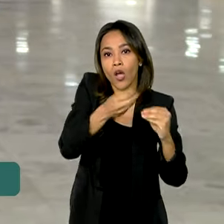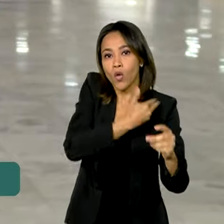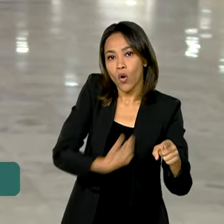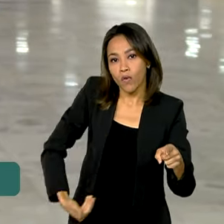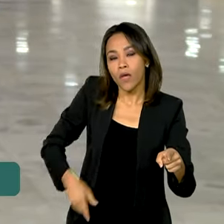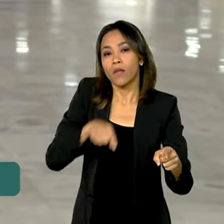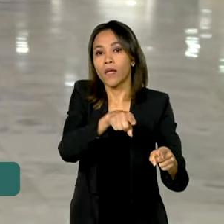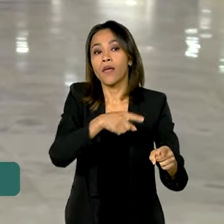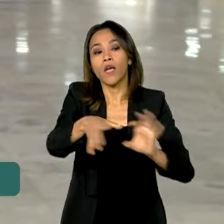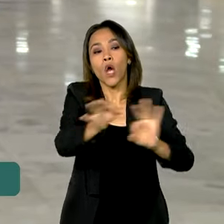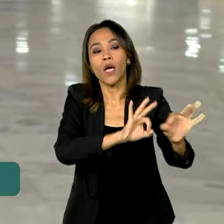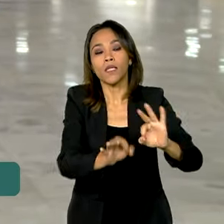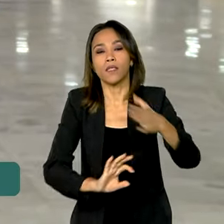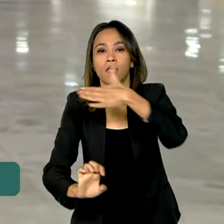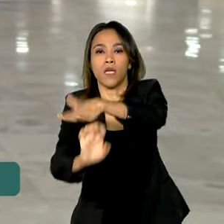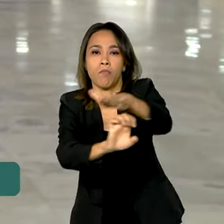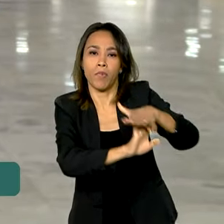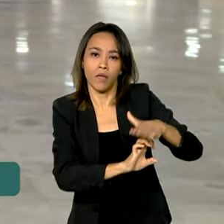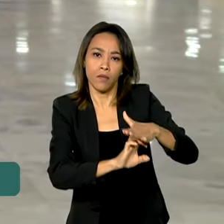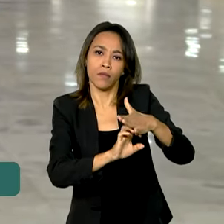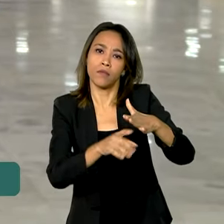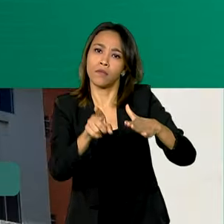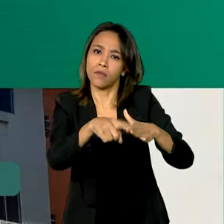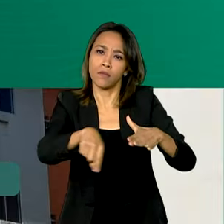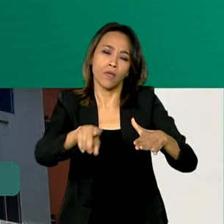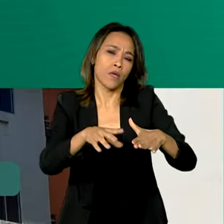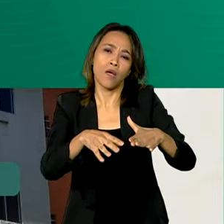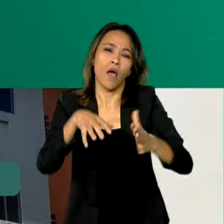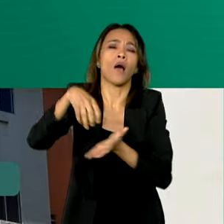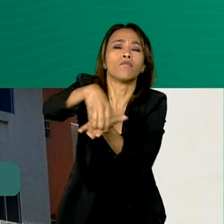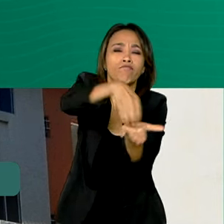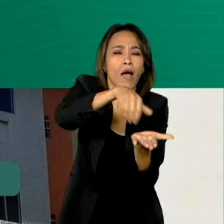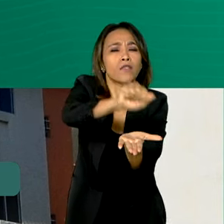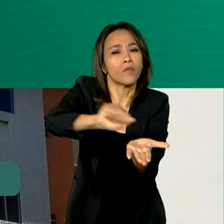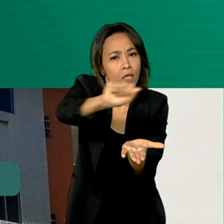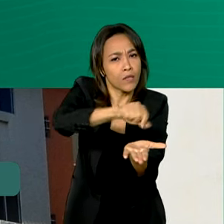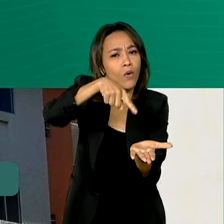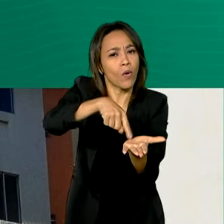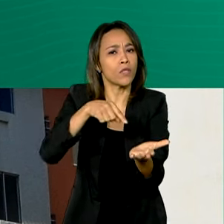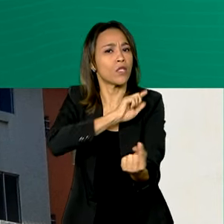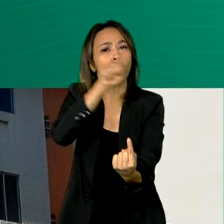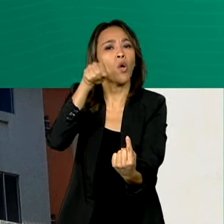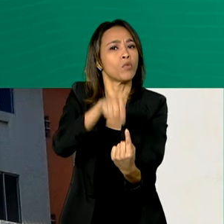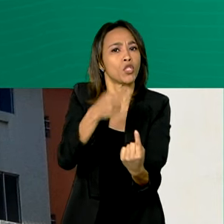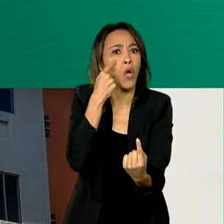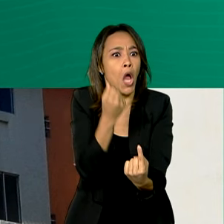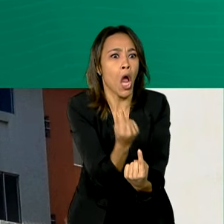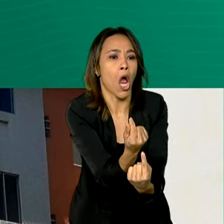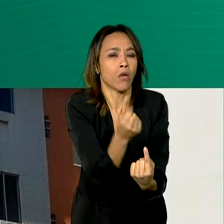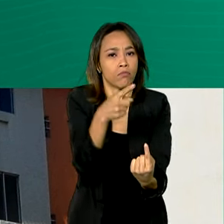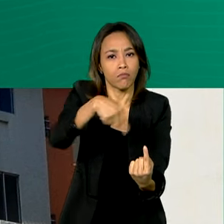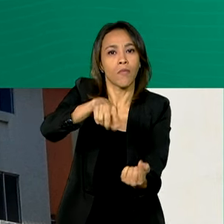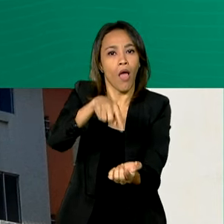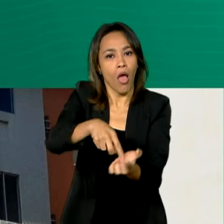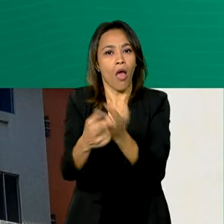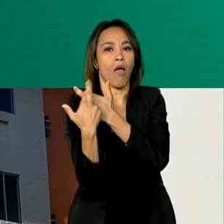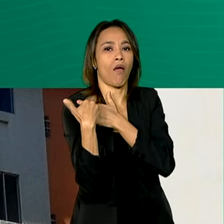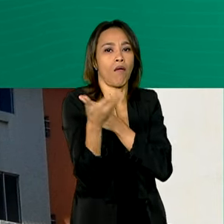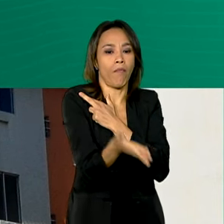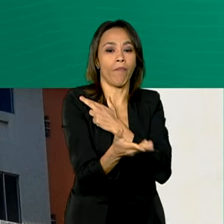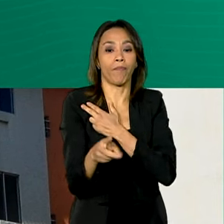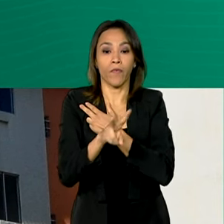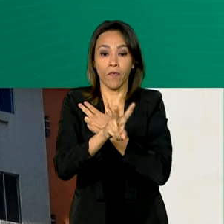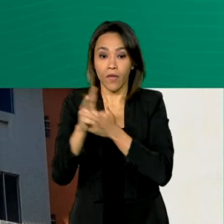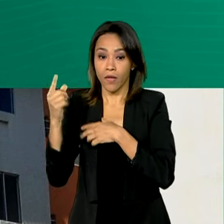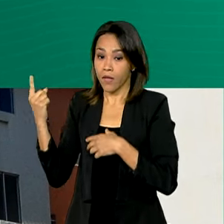de entidades privadas sem fins lucrativos. Mais de 148 mil pessoas devem ser beneficiadas com a